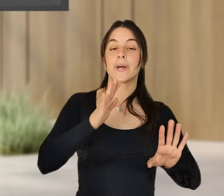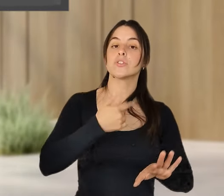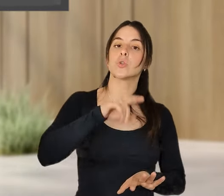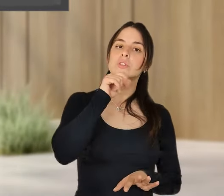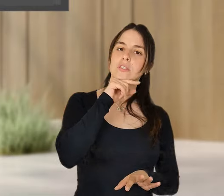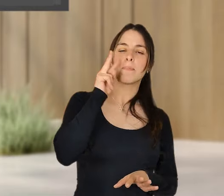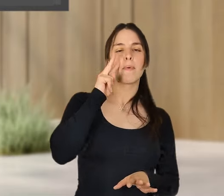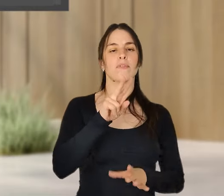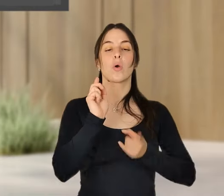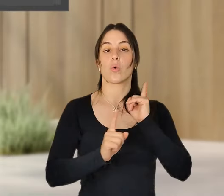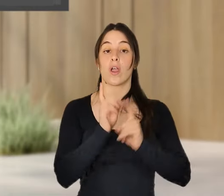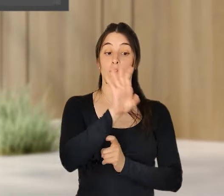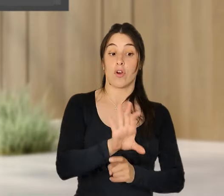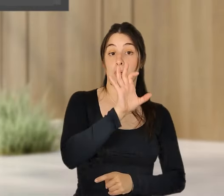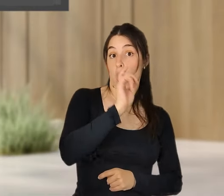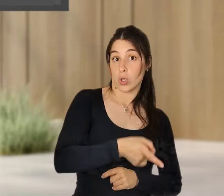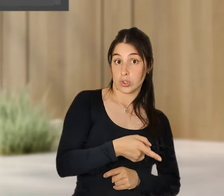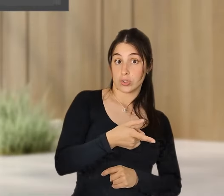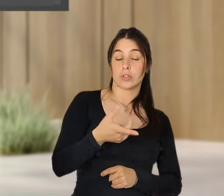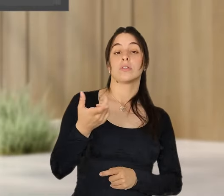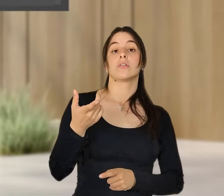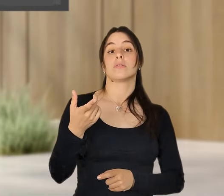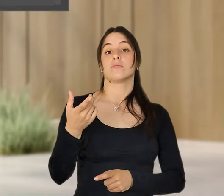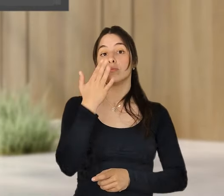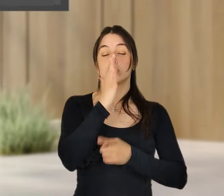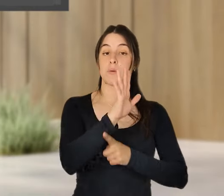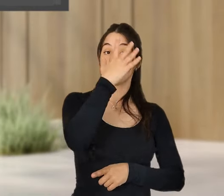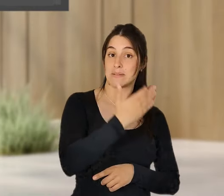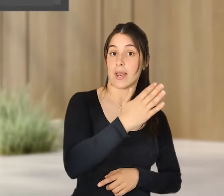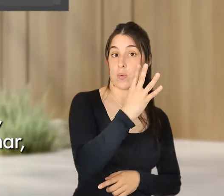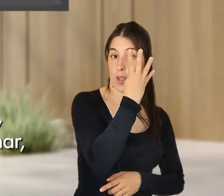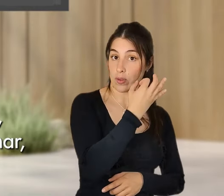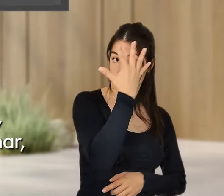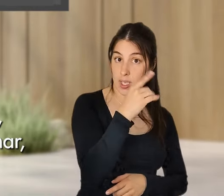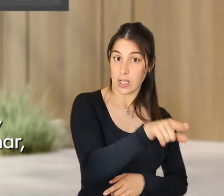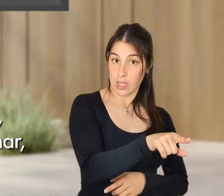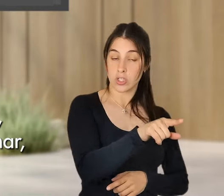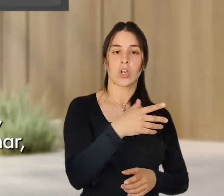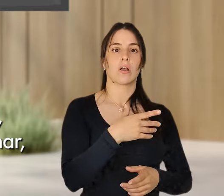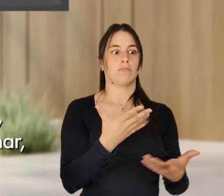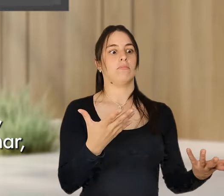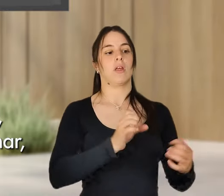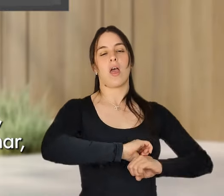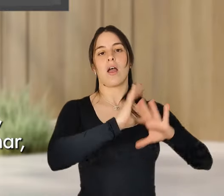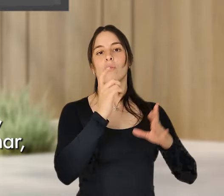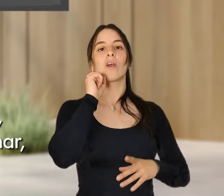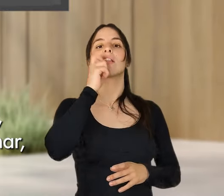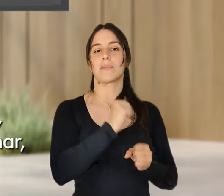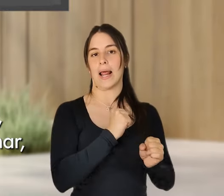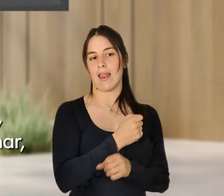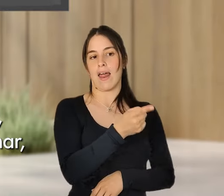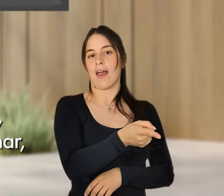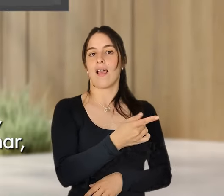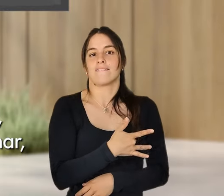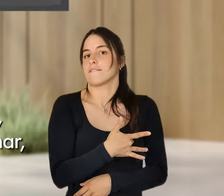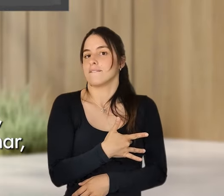é que, muitas vezes, estas formas, no caso da semana de quatro dias, são muito valorizadas pelos trabalhadores, sobretudo aqueles